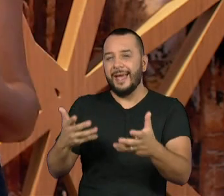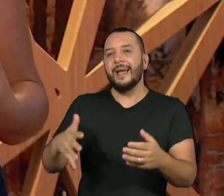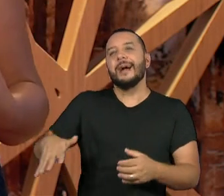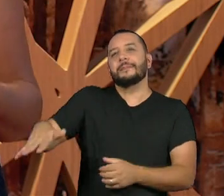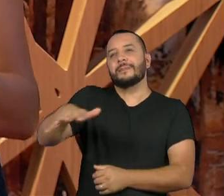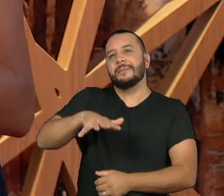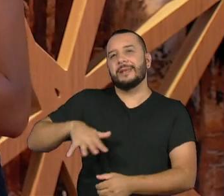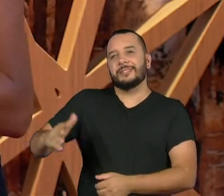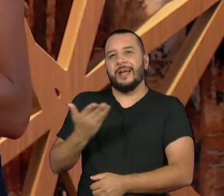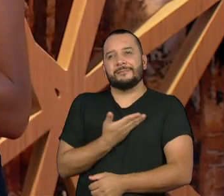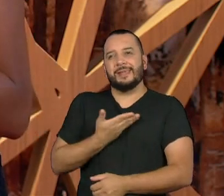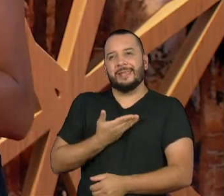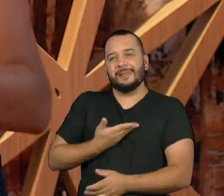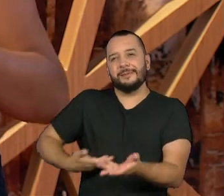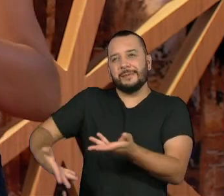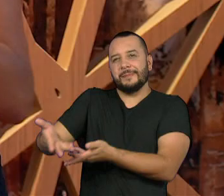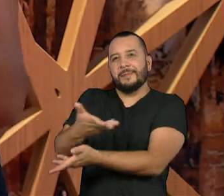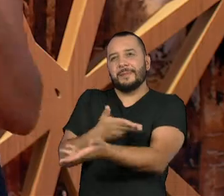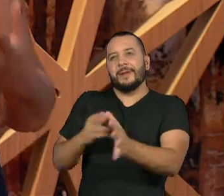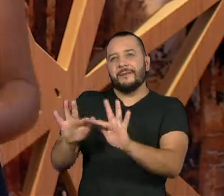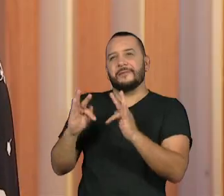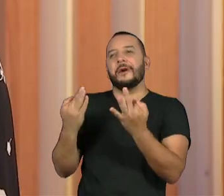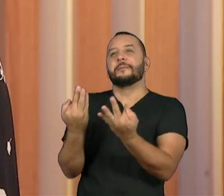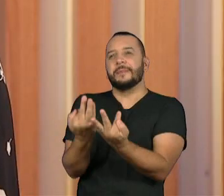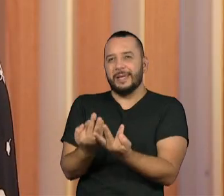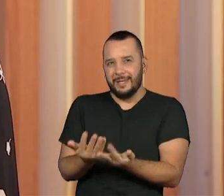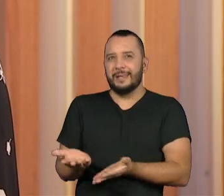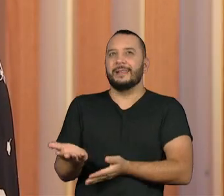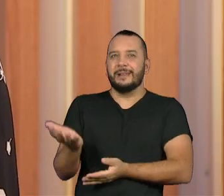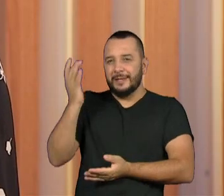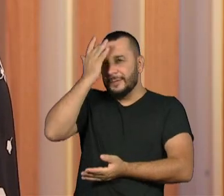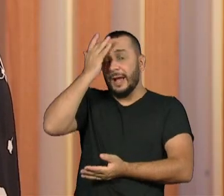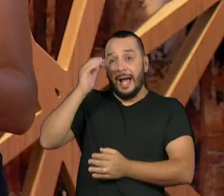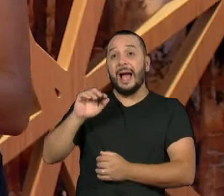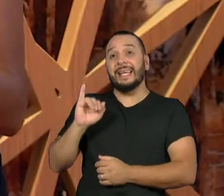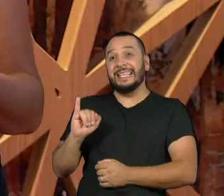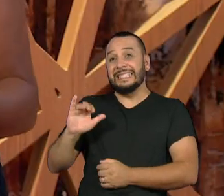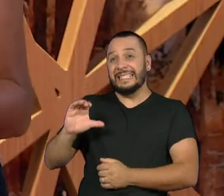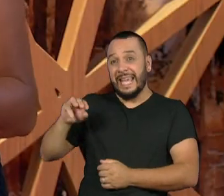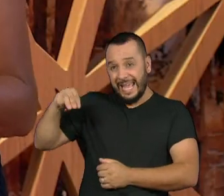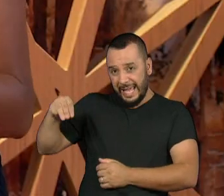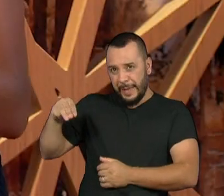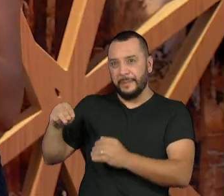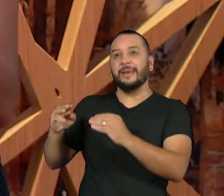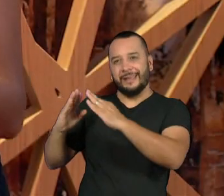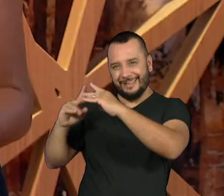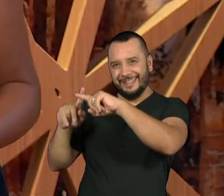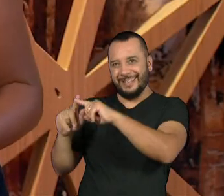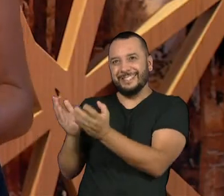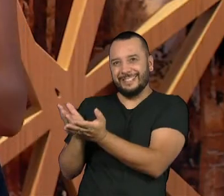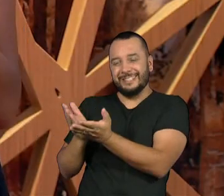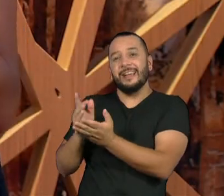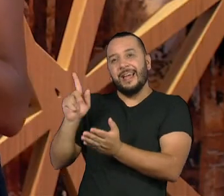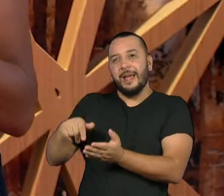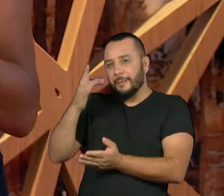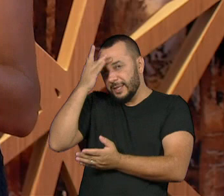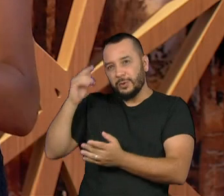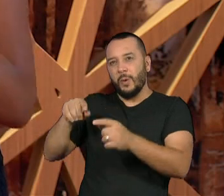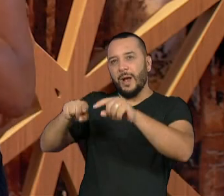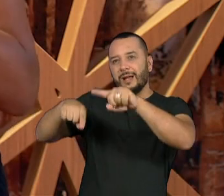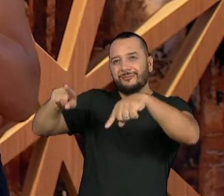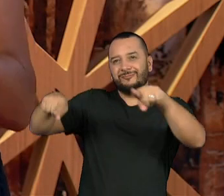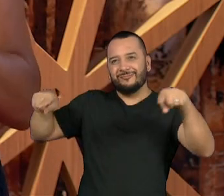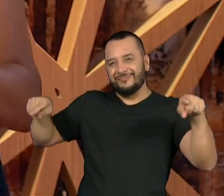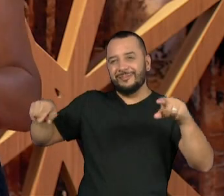de família, de pessoas desajustadas. A ICM é esse lugar de pessoas desajustadas. Eu sou uma